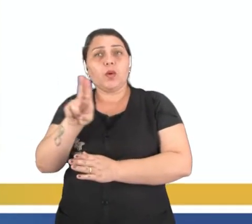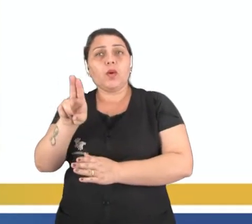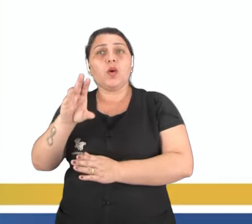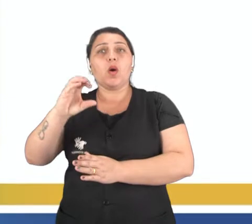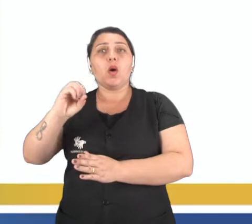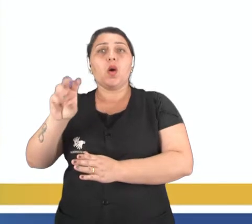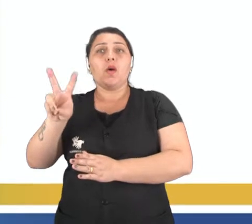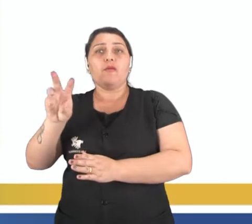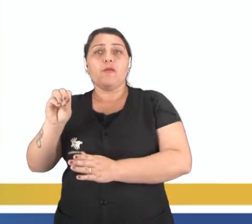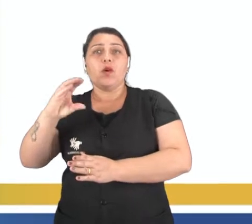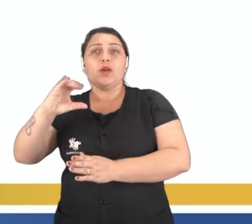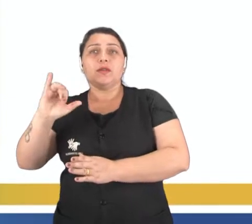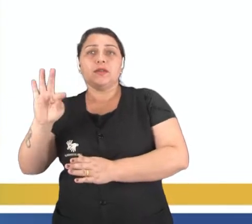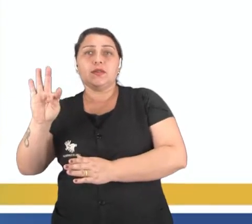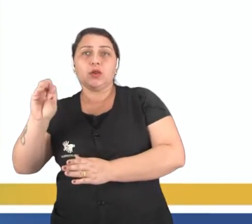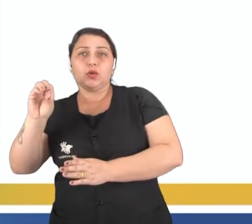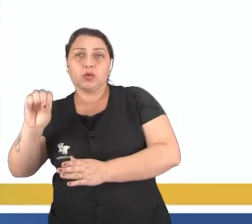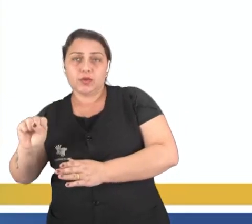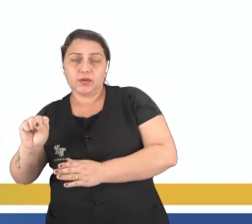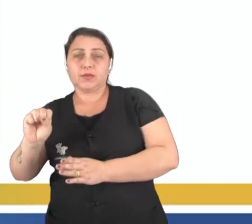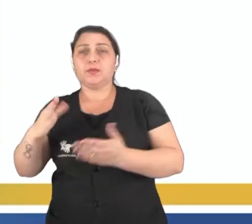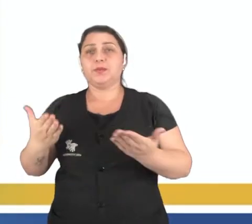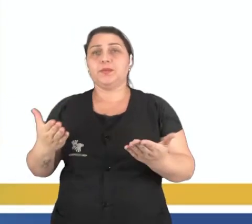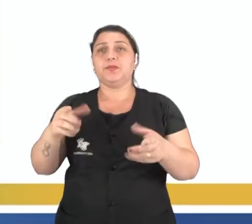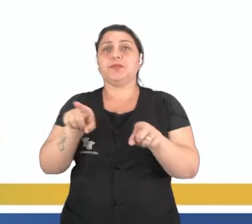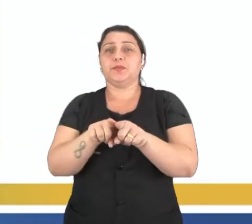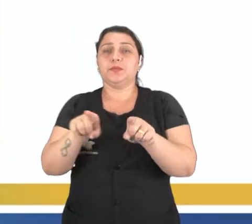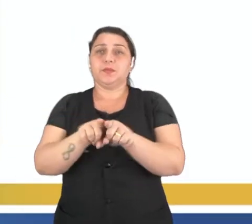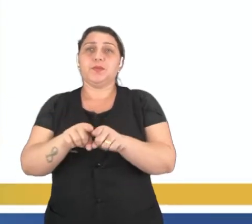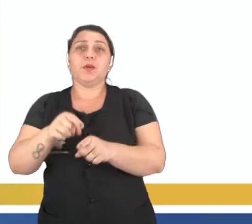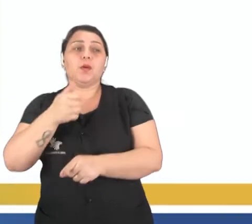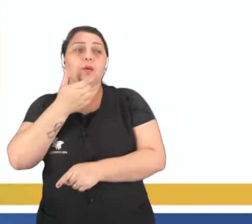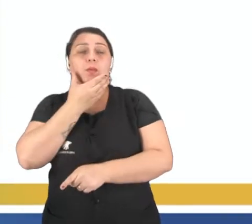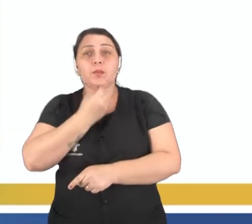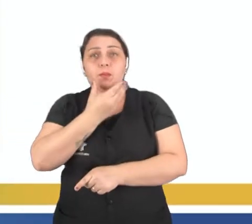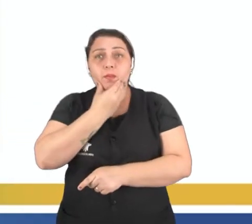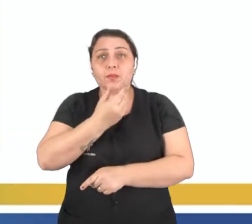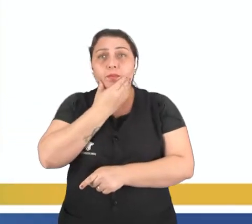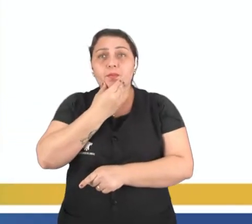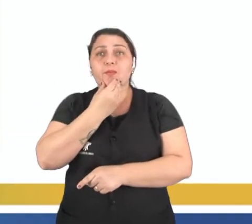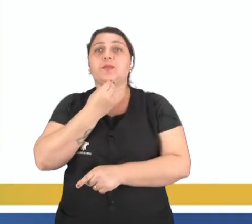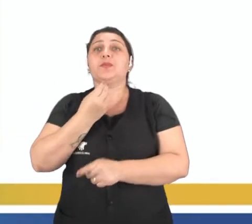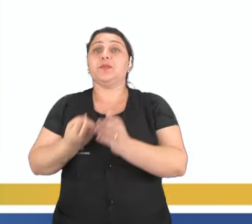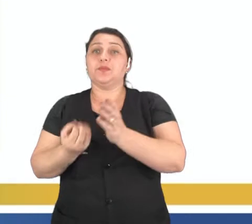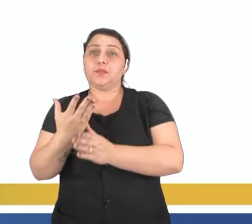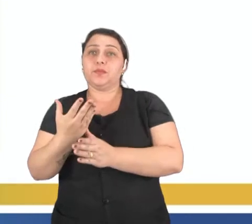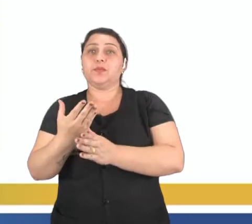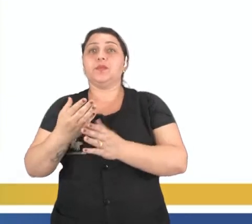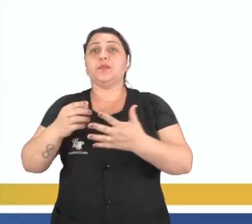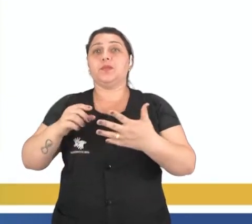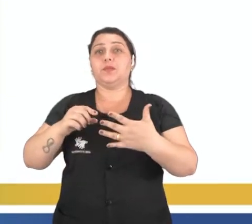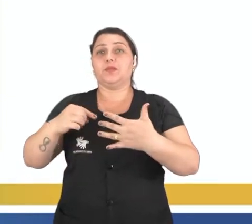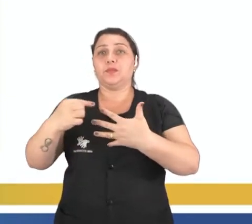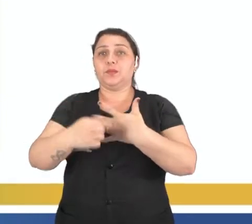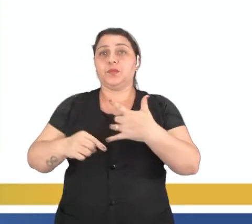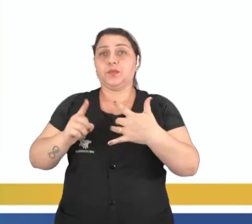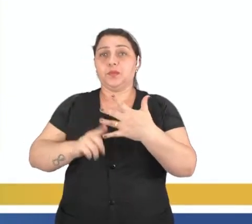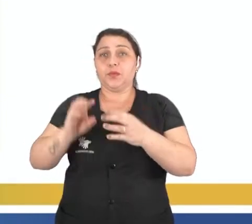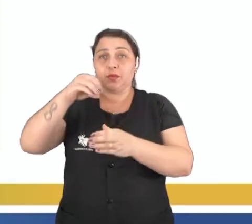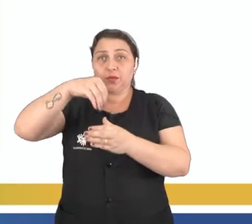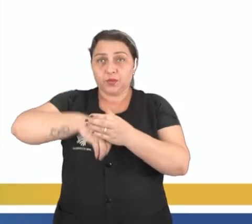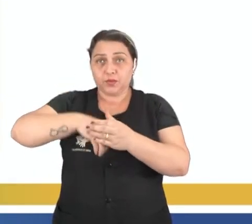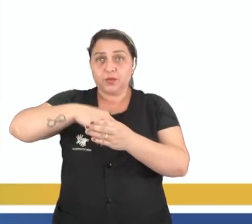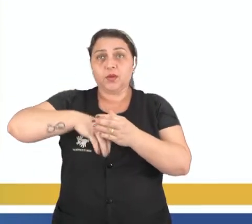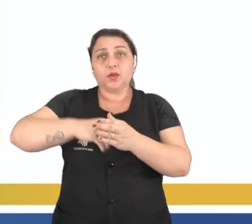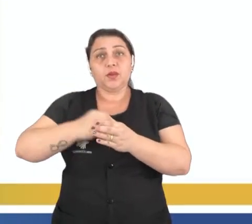ovócitos, tá? E da mesma forma que no masculino, o sistema reprodutor feminino, é formado por órgãos internos